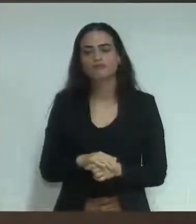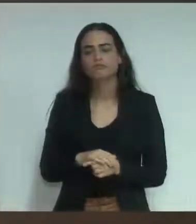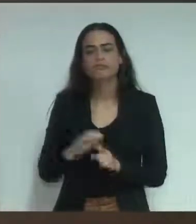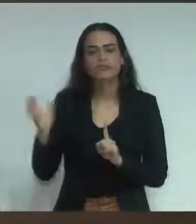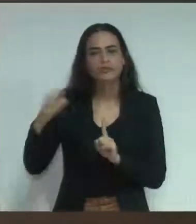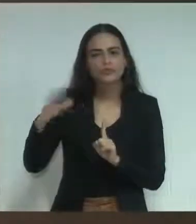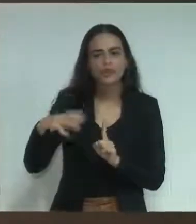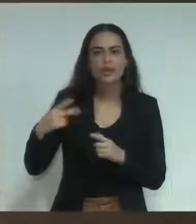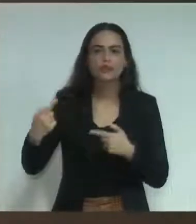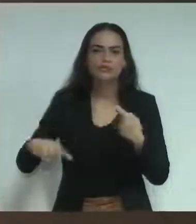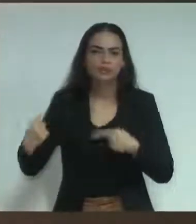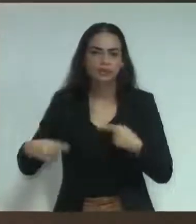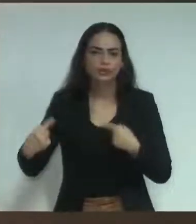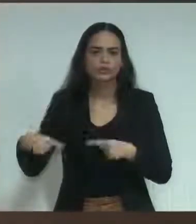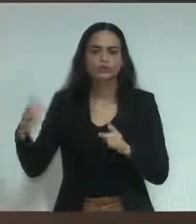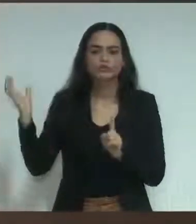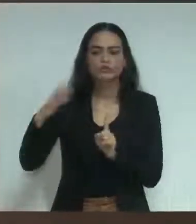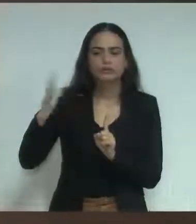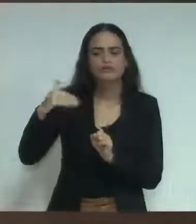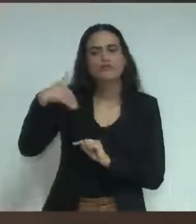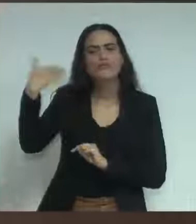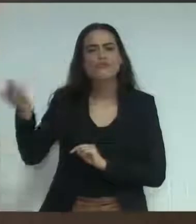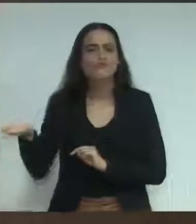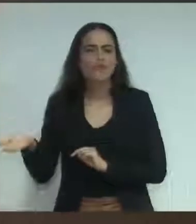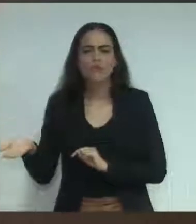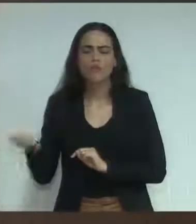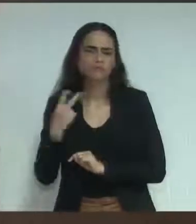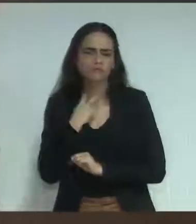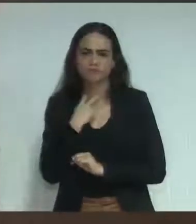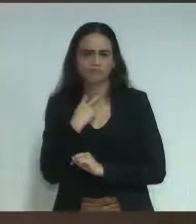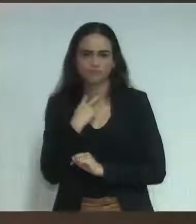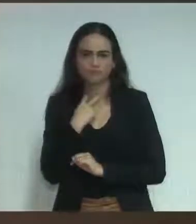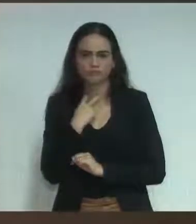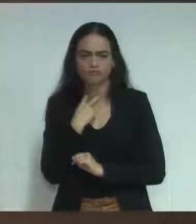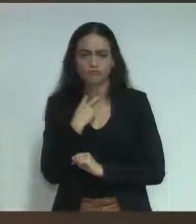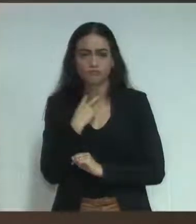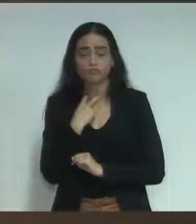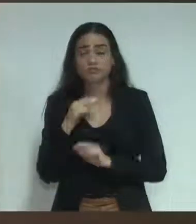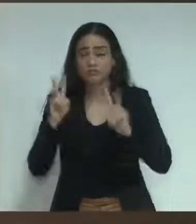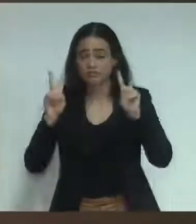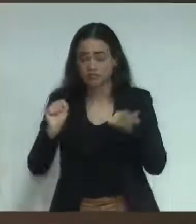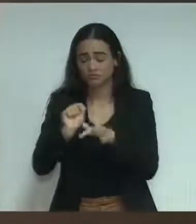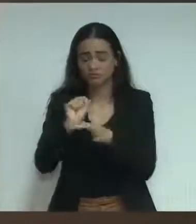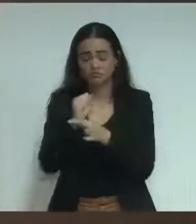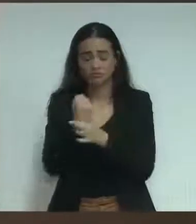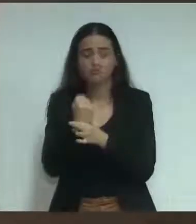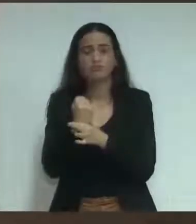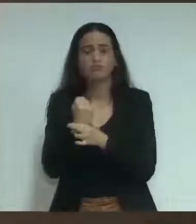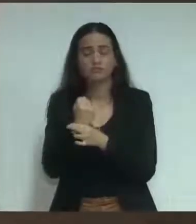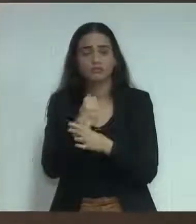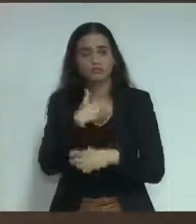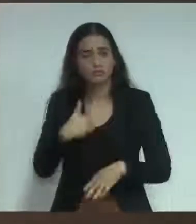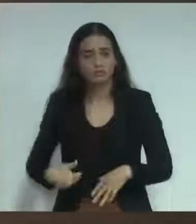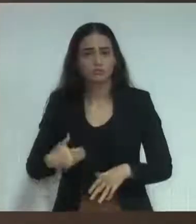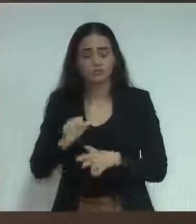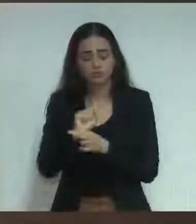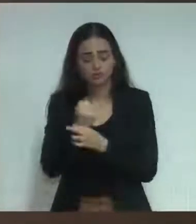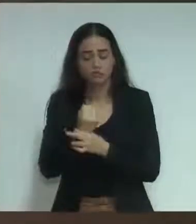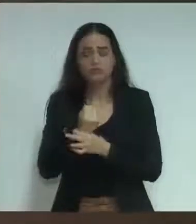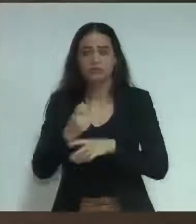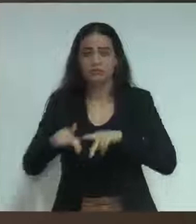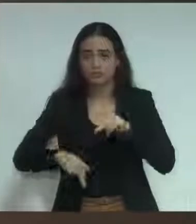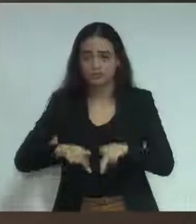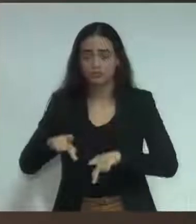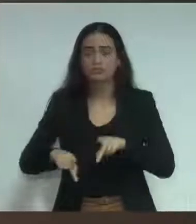políticos partidários, dentro da corporação ou de qualquer outra. E quando se fala de segurança pública, isso ainda é mais delicado. Por isso que a gente vê,